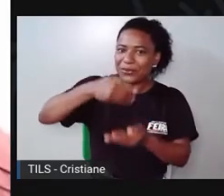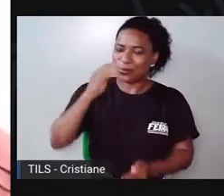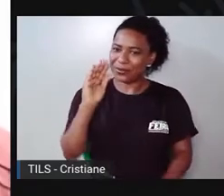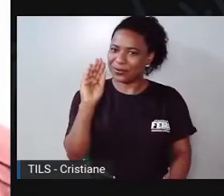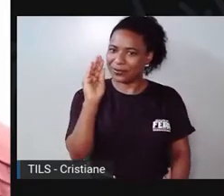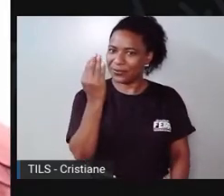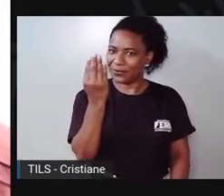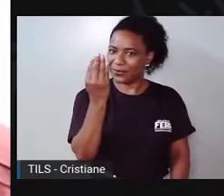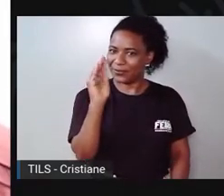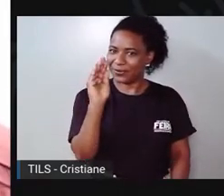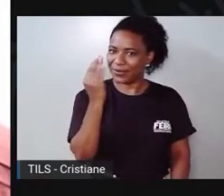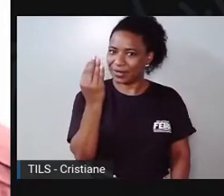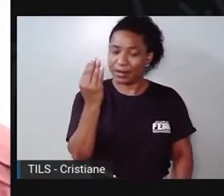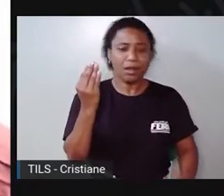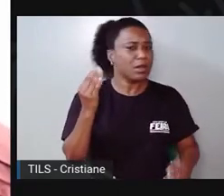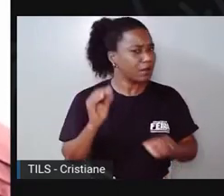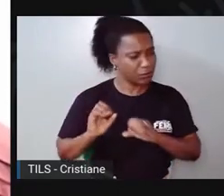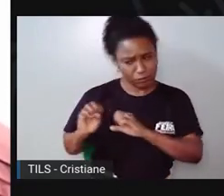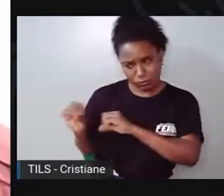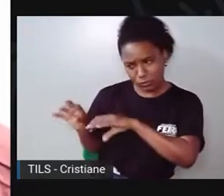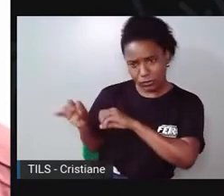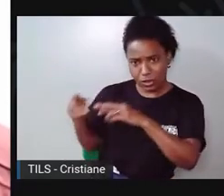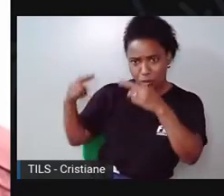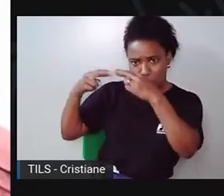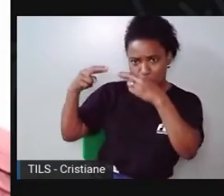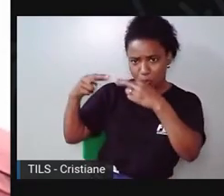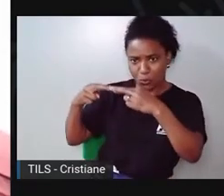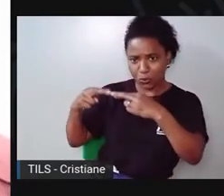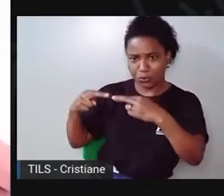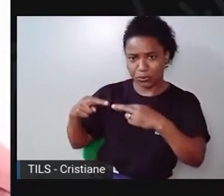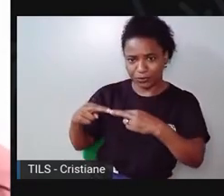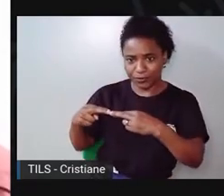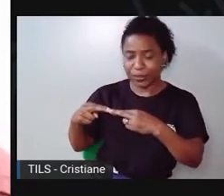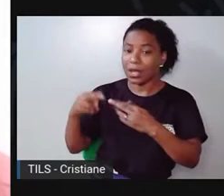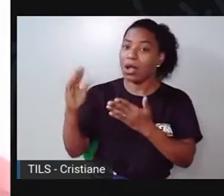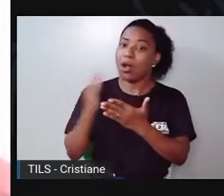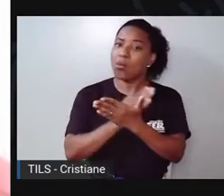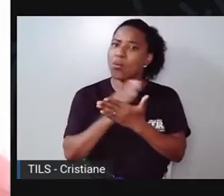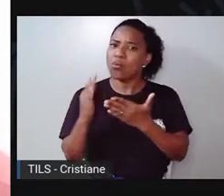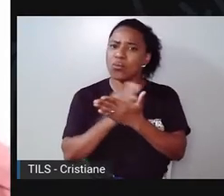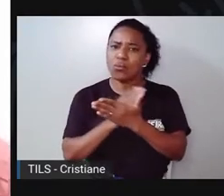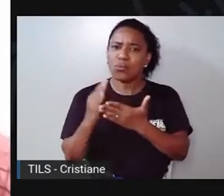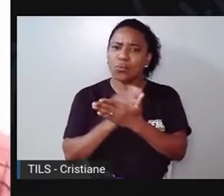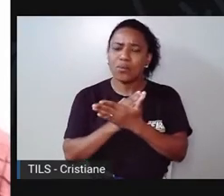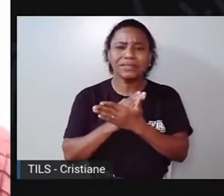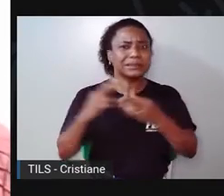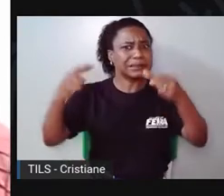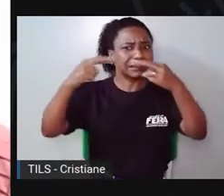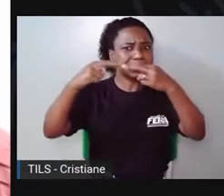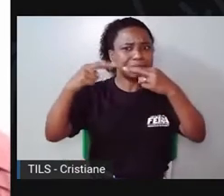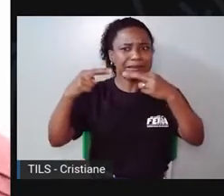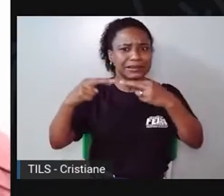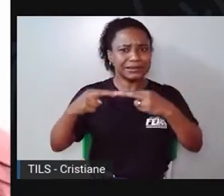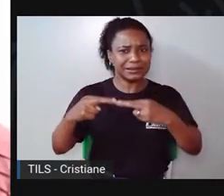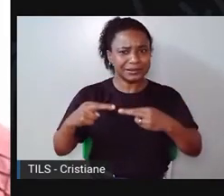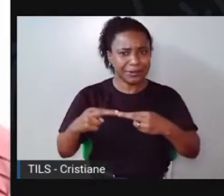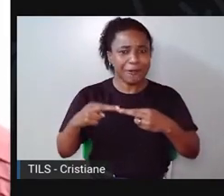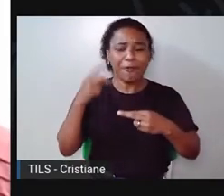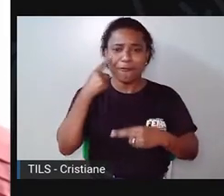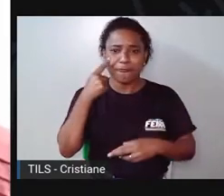pedacinho do ritmo? Claro que pode Tem algumas sílabas que se repetiram na música Por exemplo,